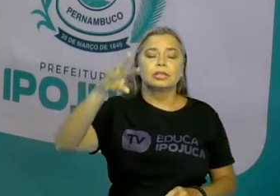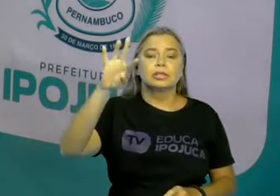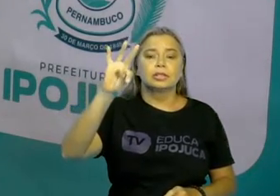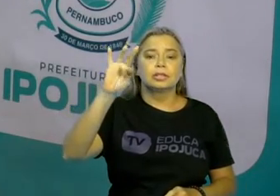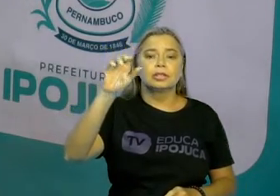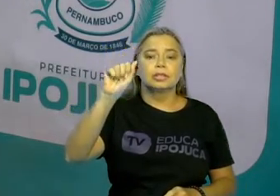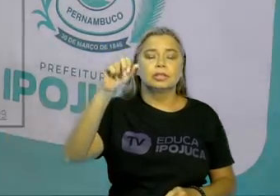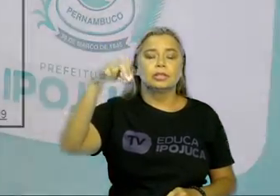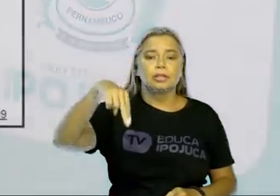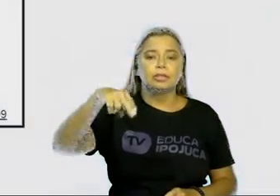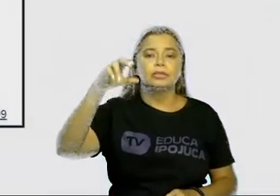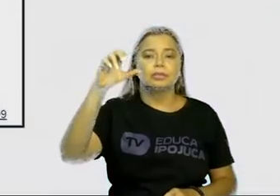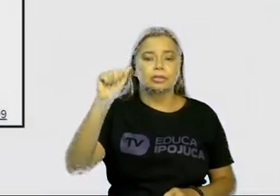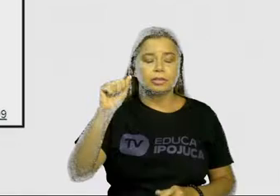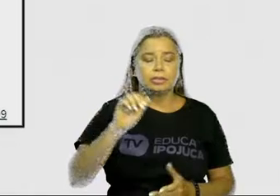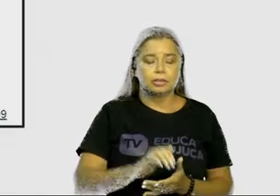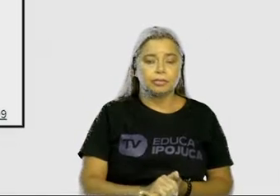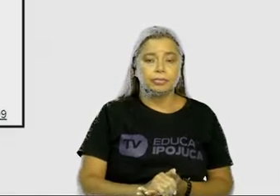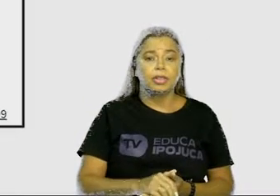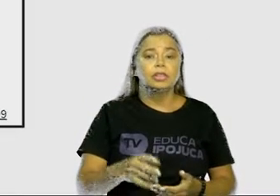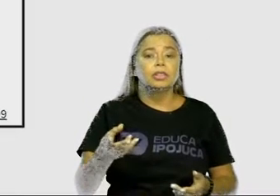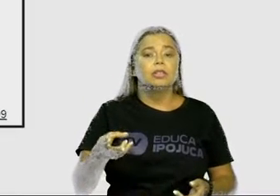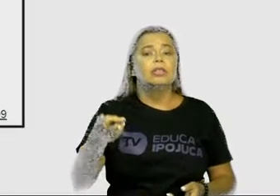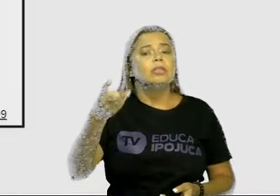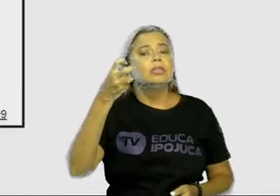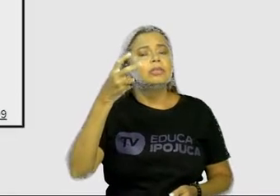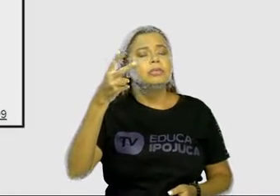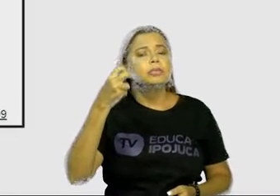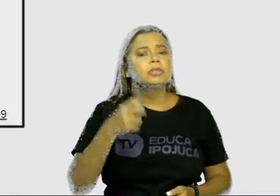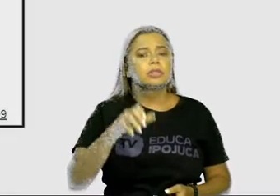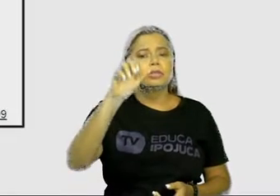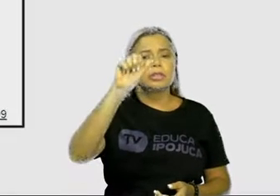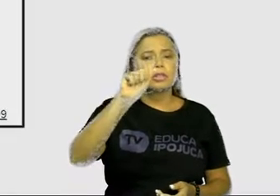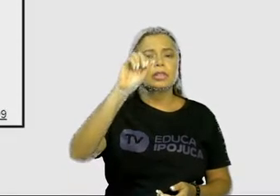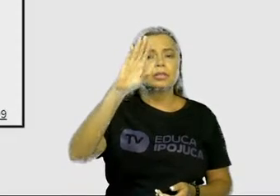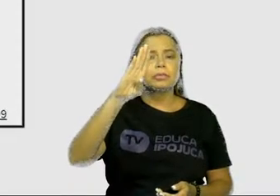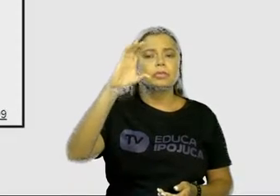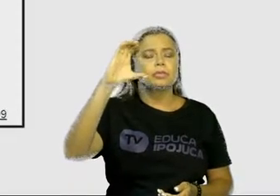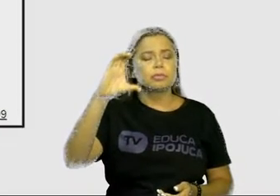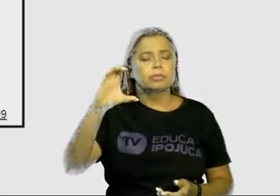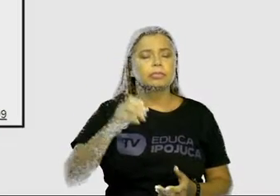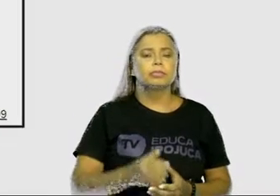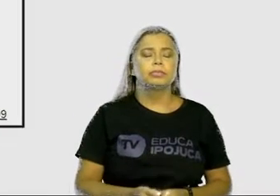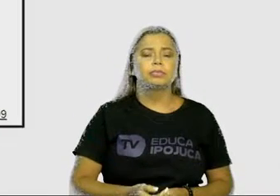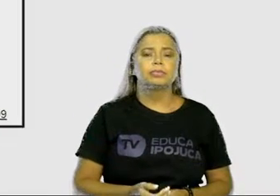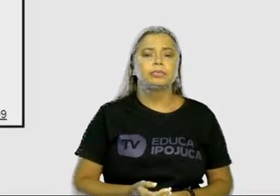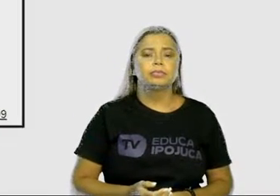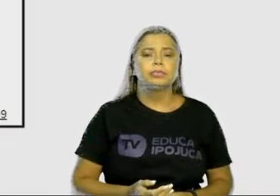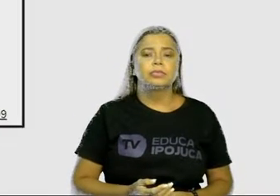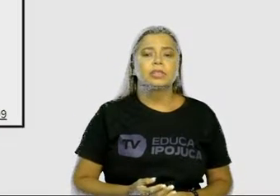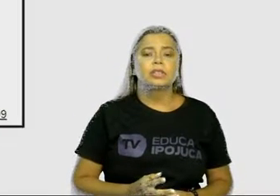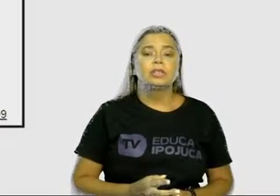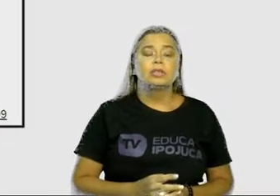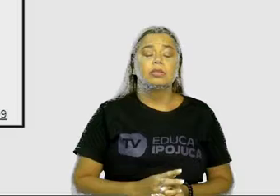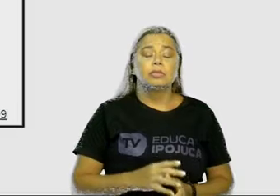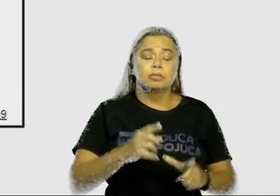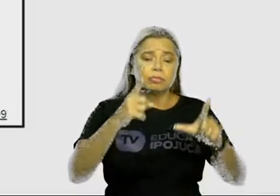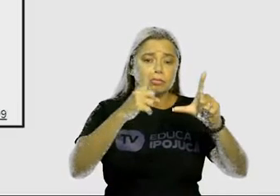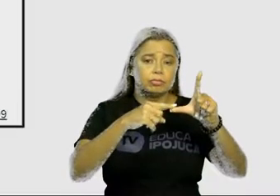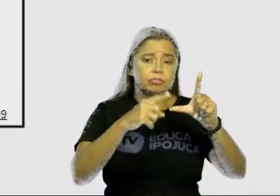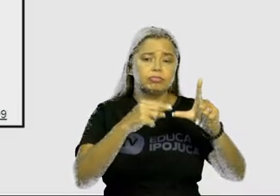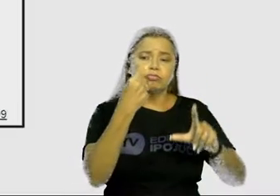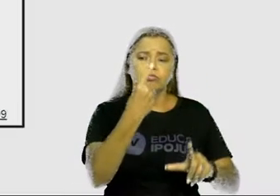Portanto, observando o alfabeto abaixo, podemos dizer que cada letra tem seu som.